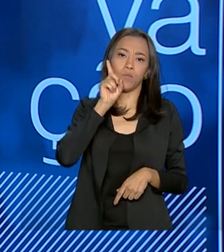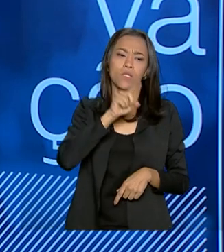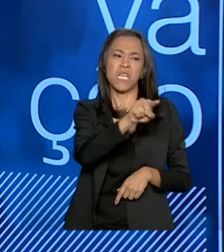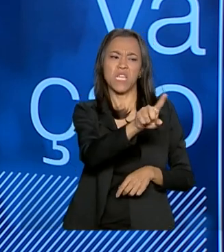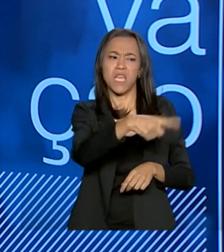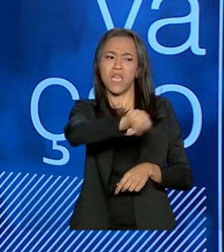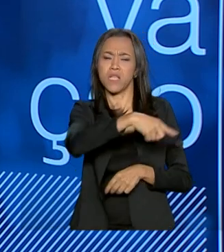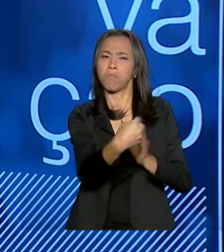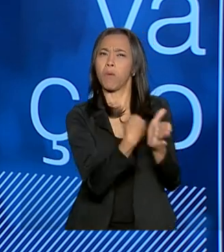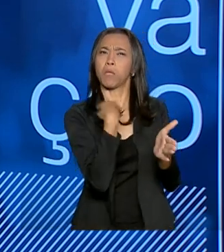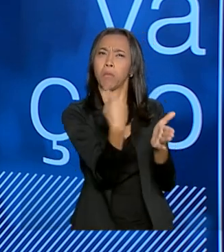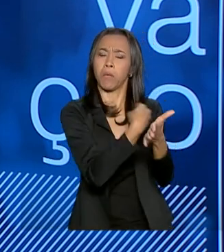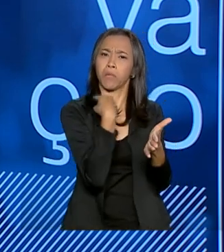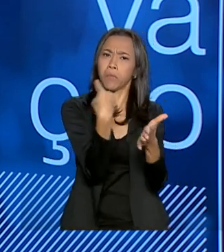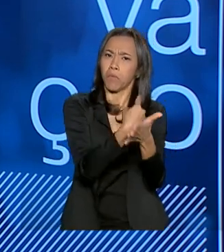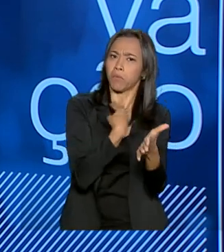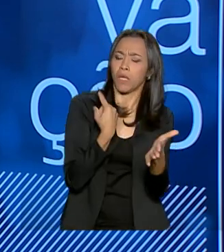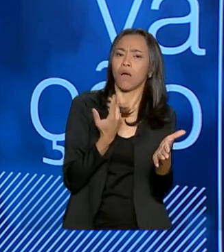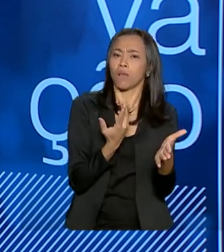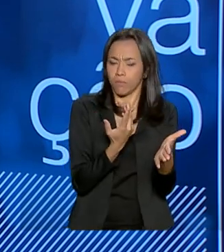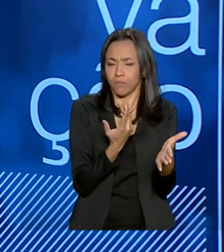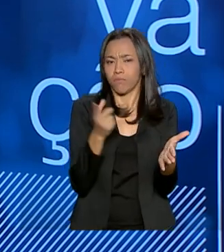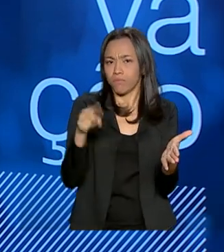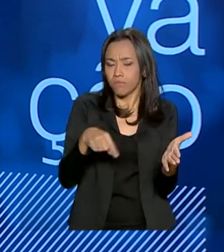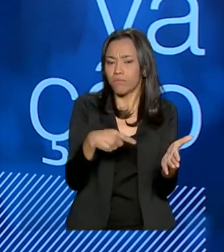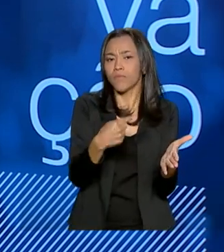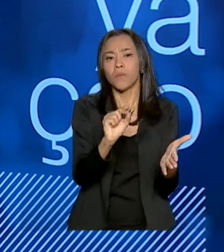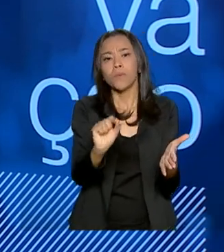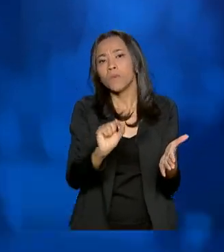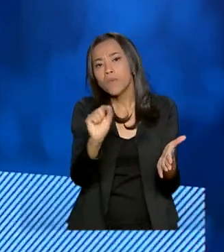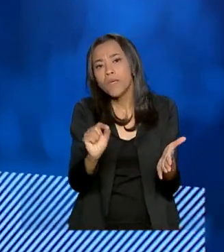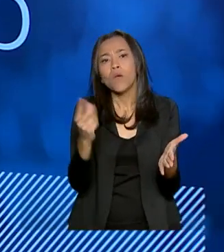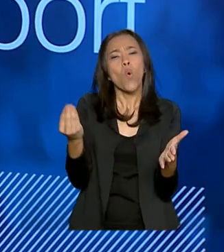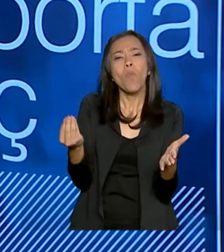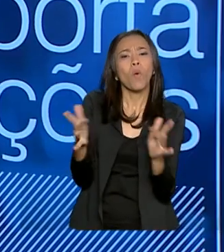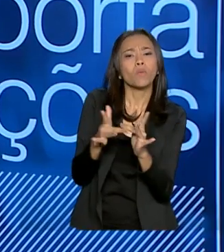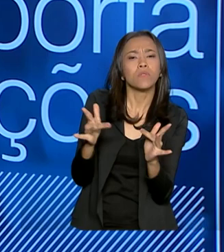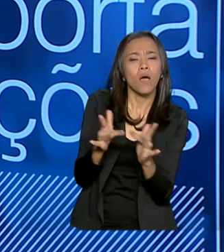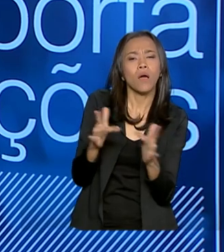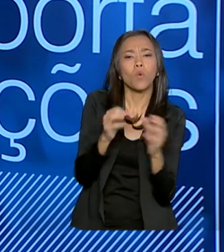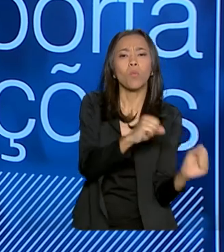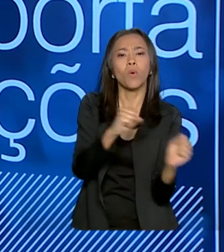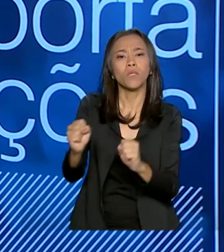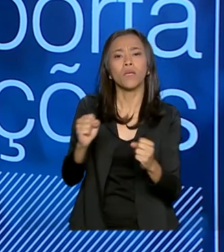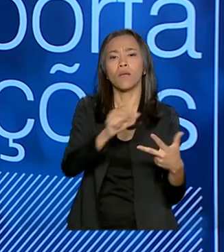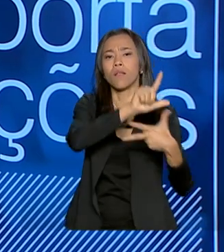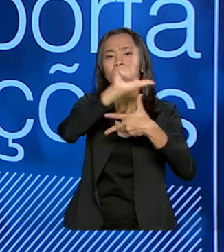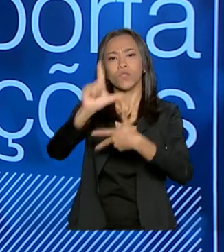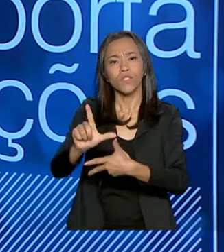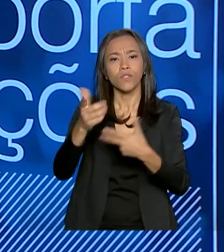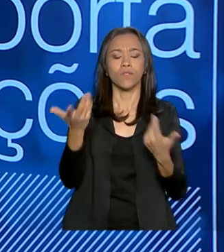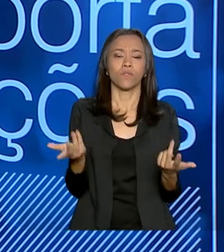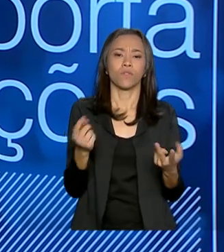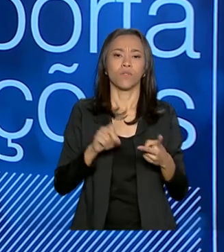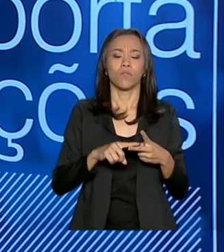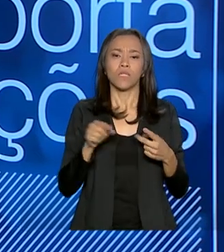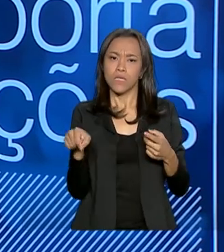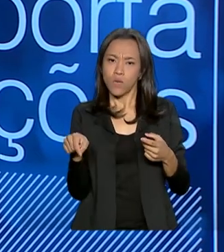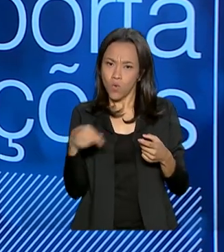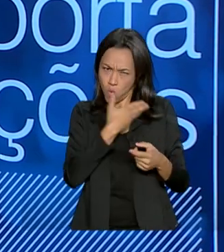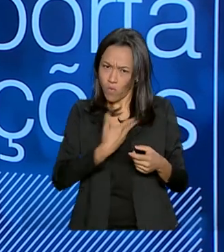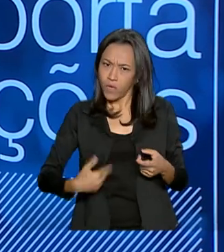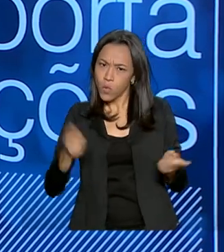perguntas se centram em cima disso, no relacionamento com o legislativo, na capacidade que o governo tem de